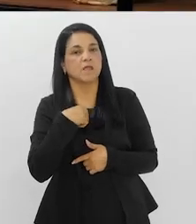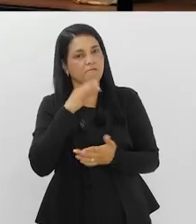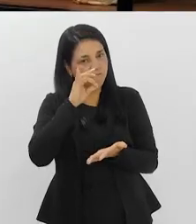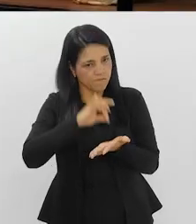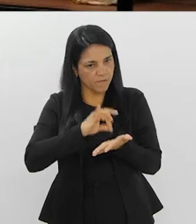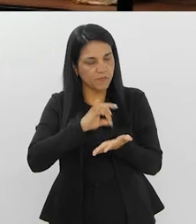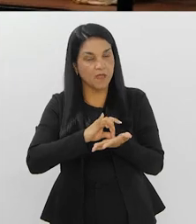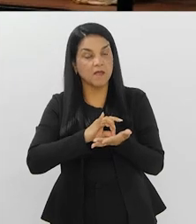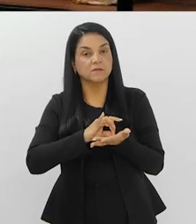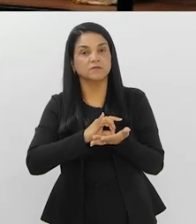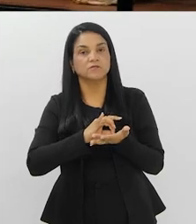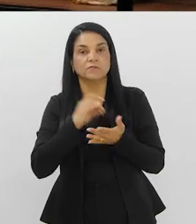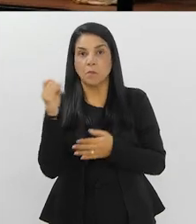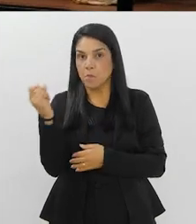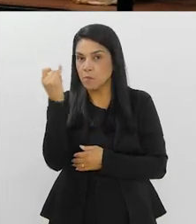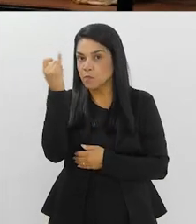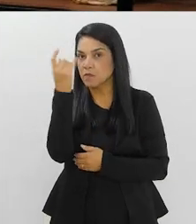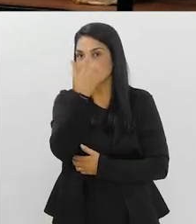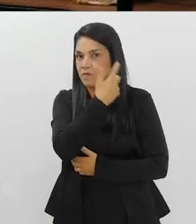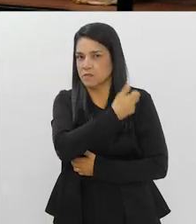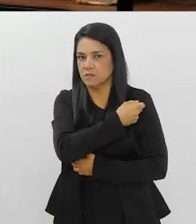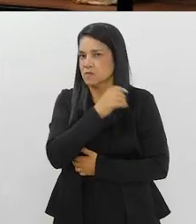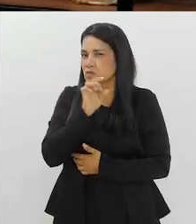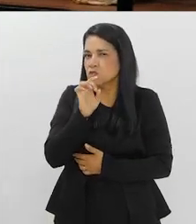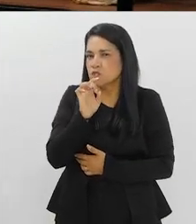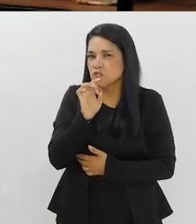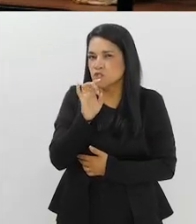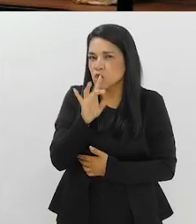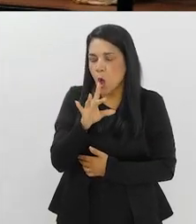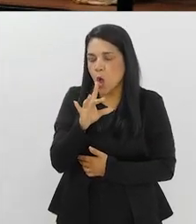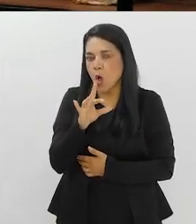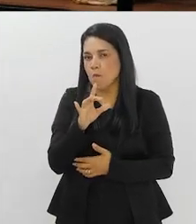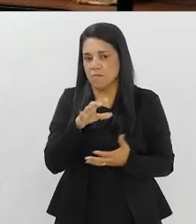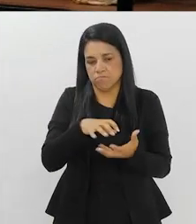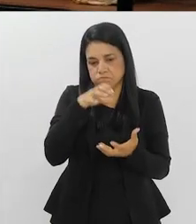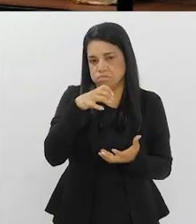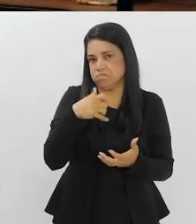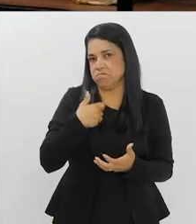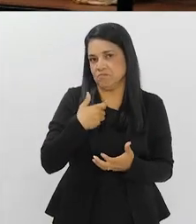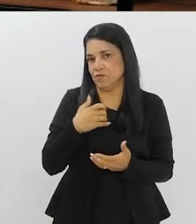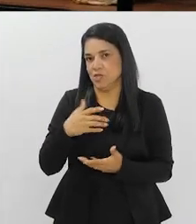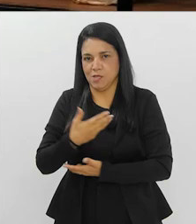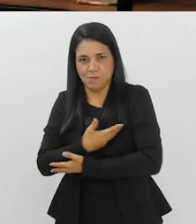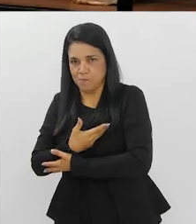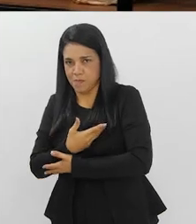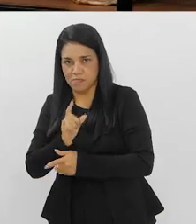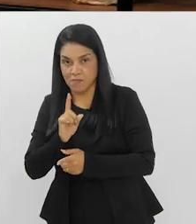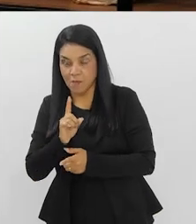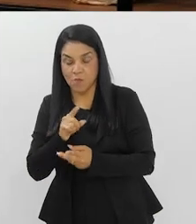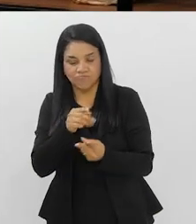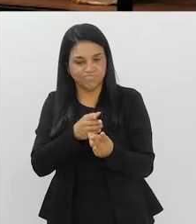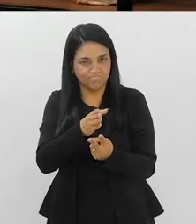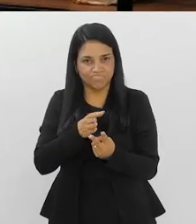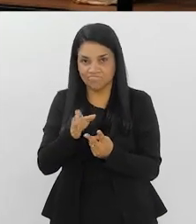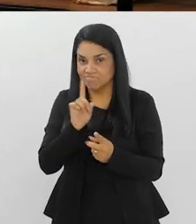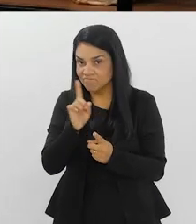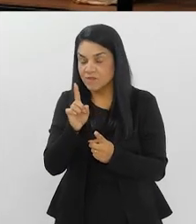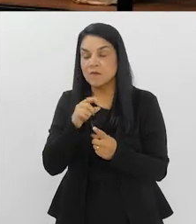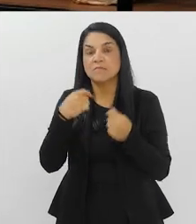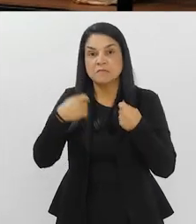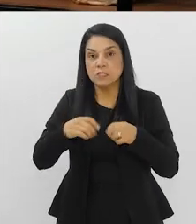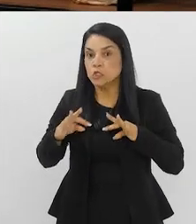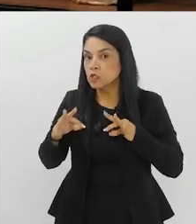é que, na verdade, a importância da vacina não é só para essas duas, para esses extremos, não. É importante que, na verdade, a gente